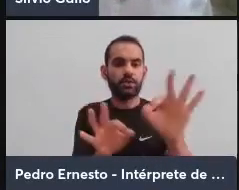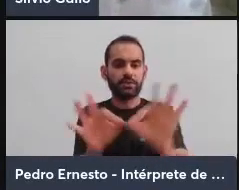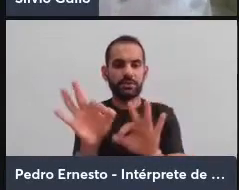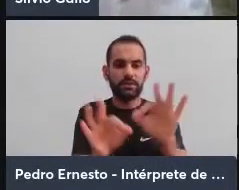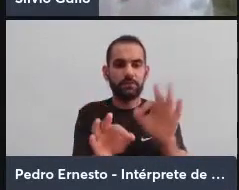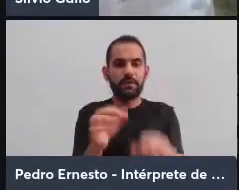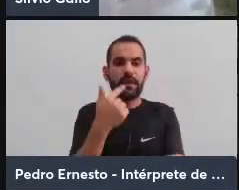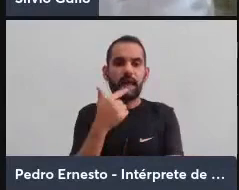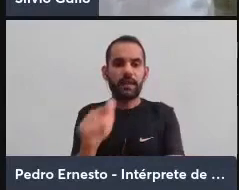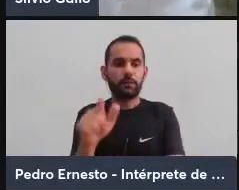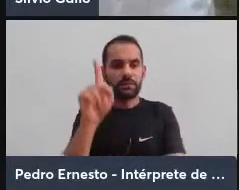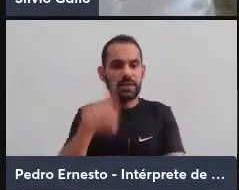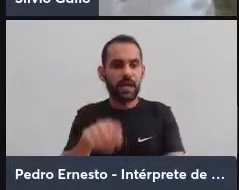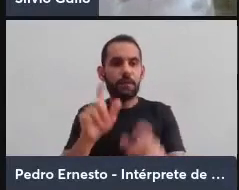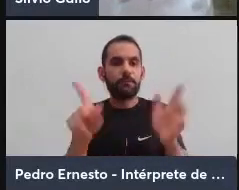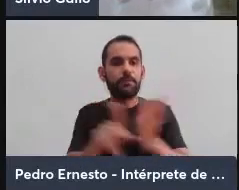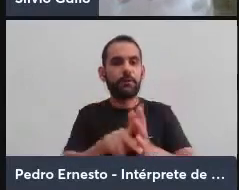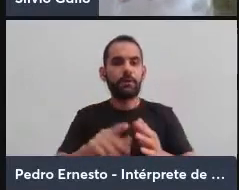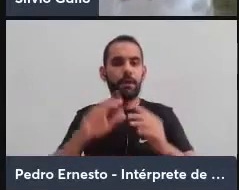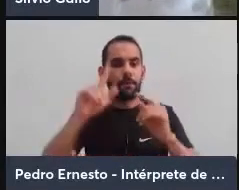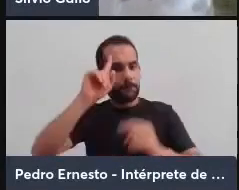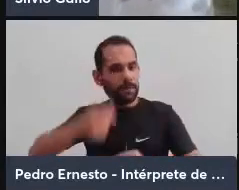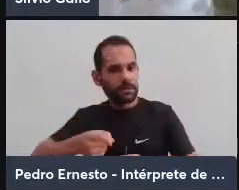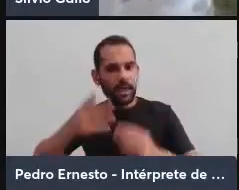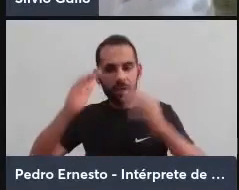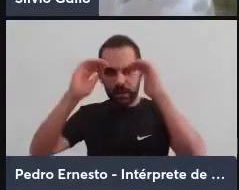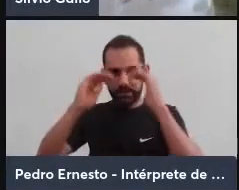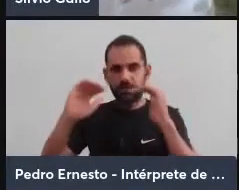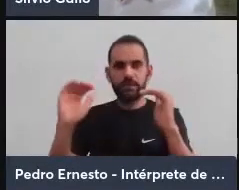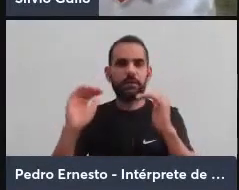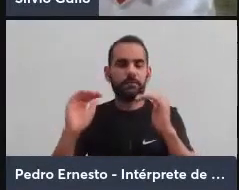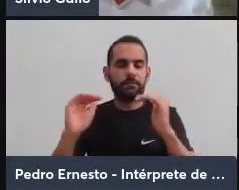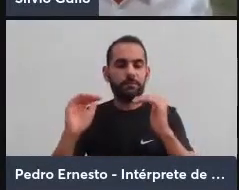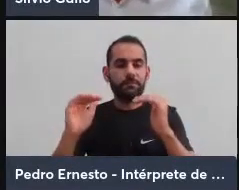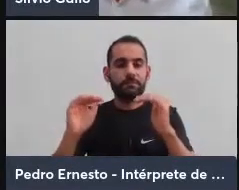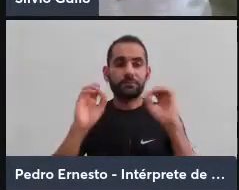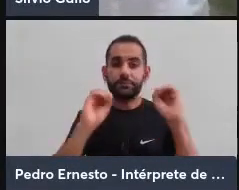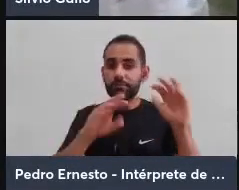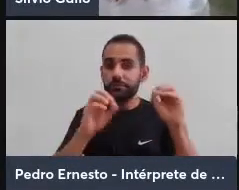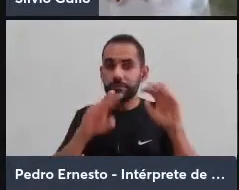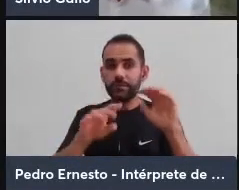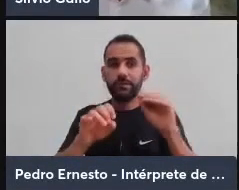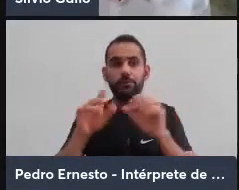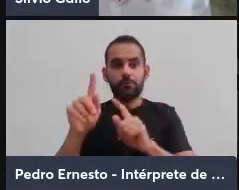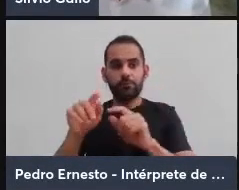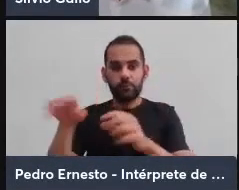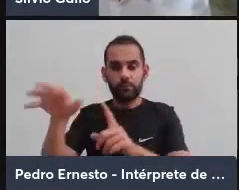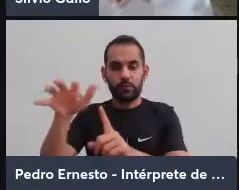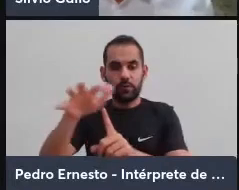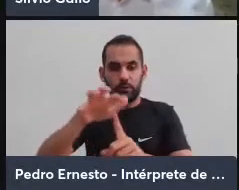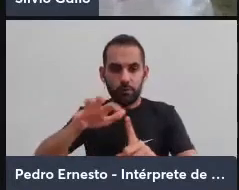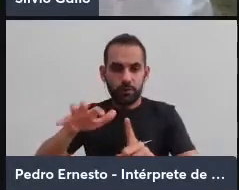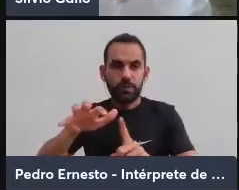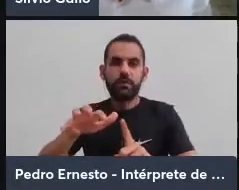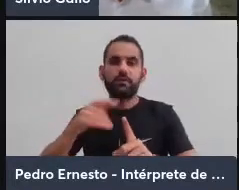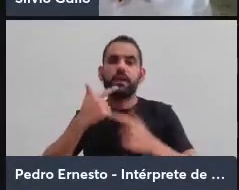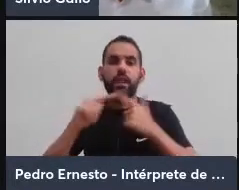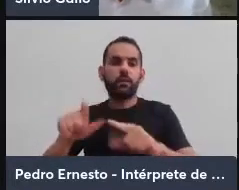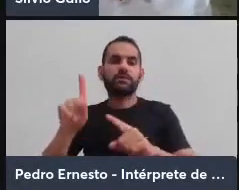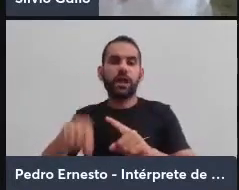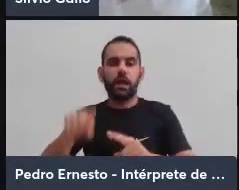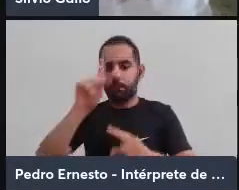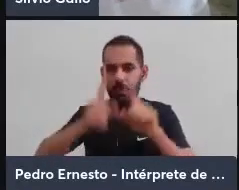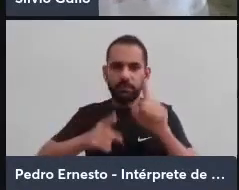e para obedecer. E o que a educação faz com a linguagem é justamente emitir palavras de ordem, emitir